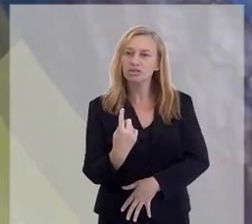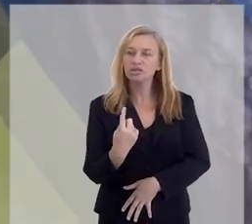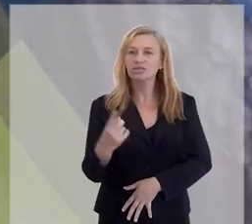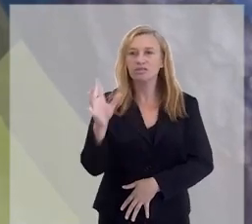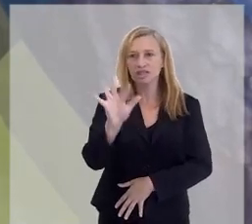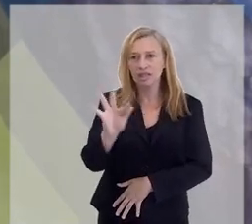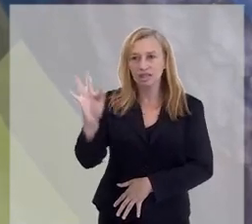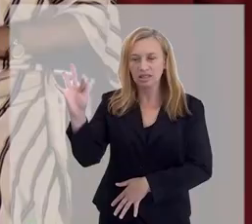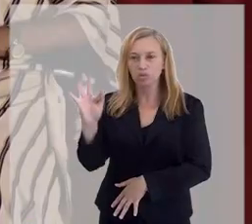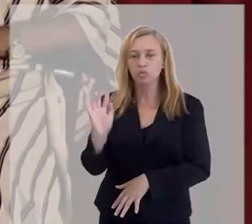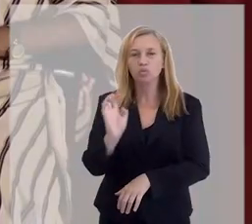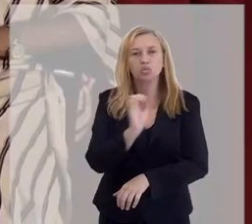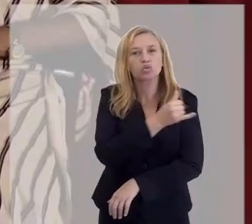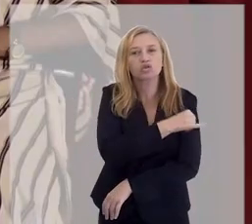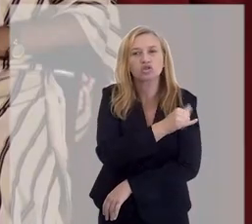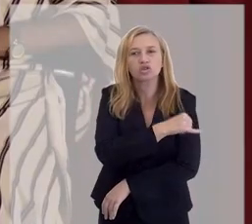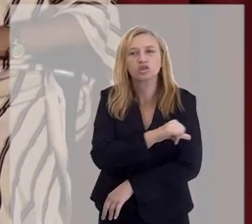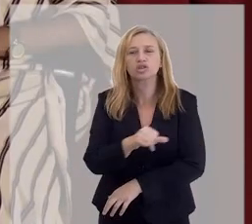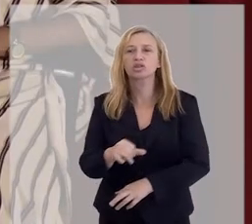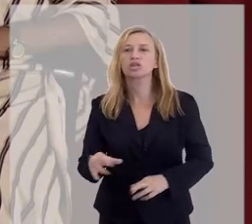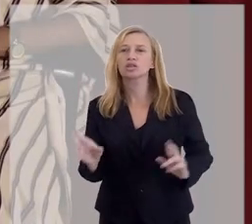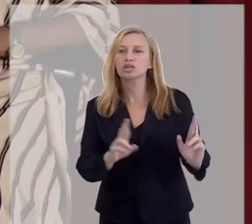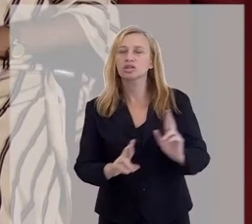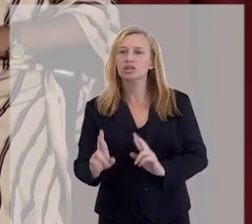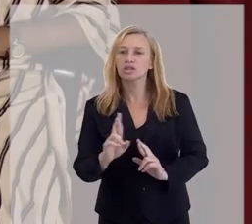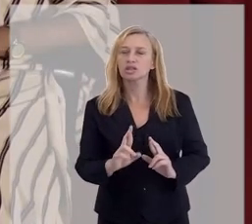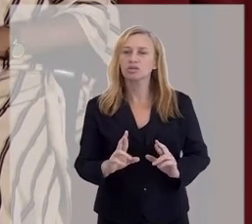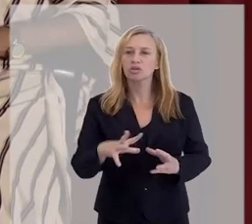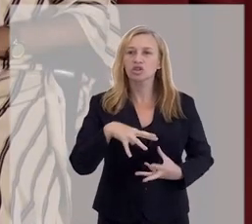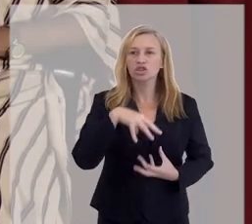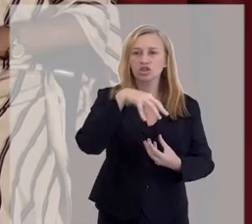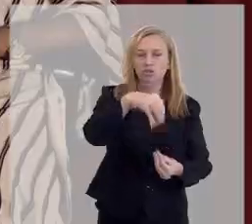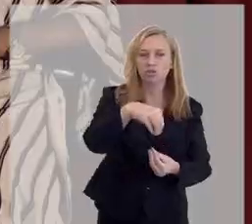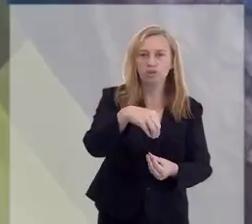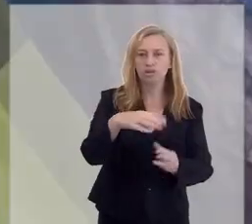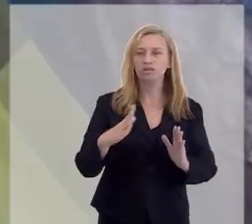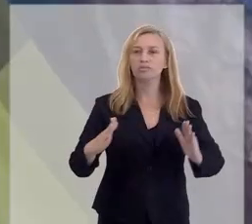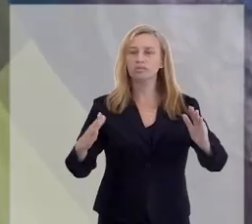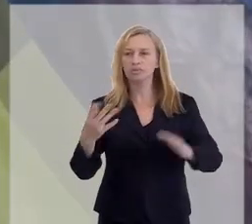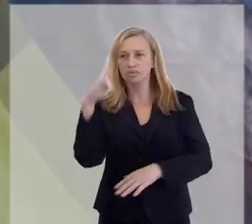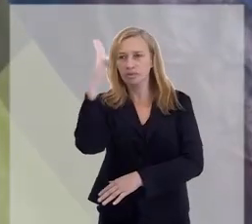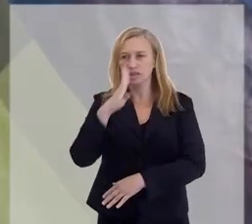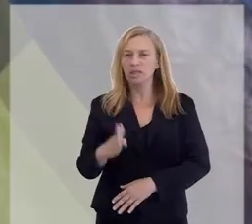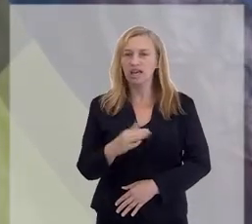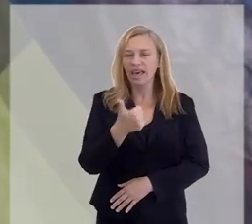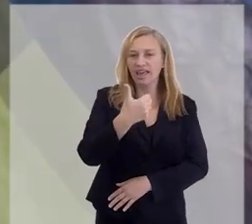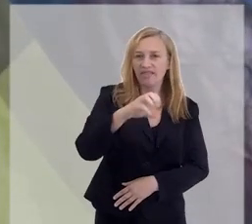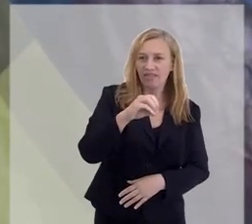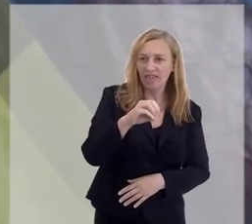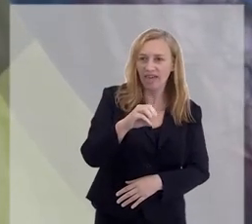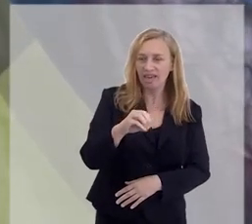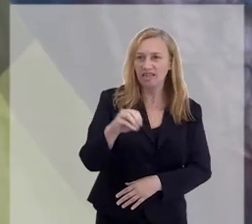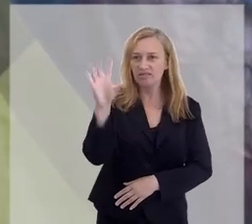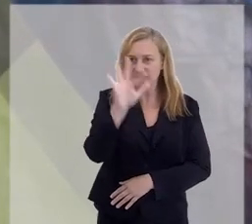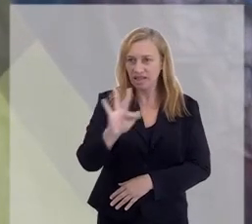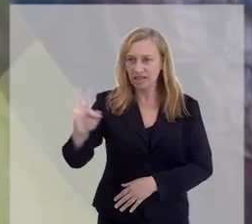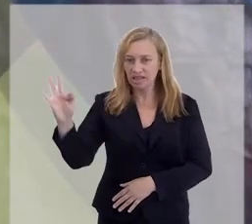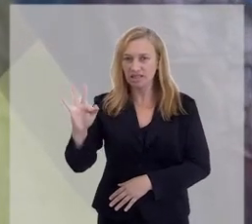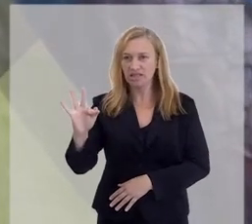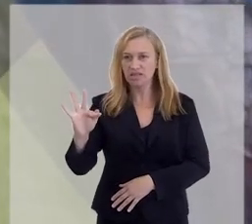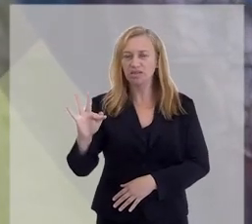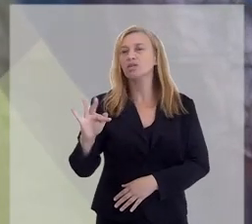Nossa Federativa do Rio de Janeiro está associada à Federação Espírita Brasileira. E das federativas do Brasil, nós